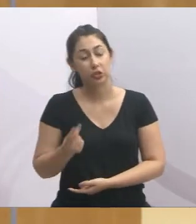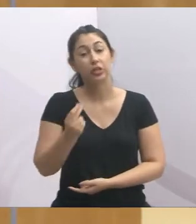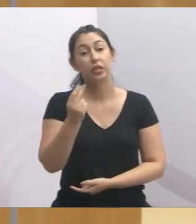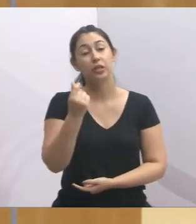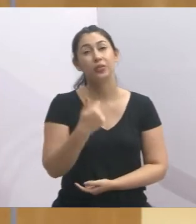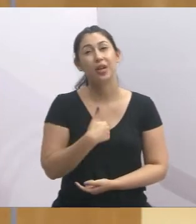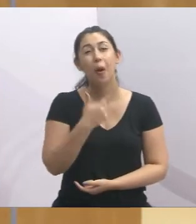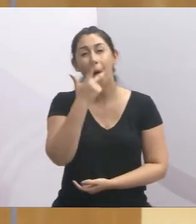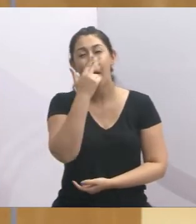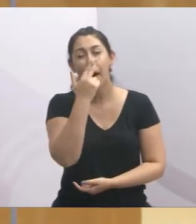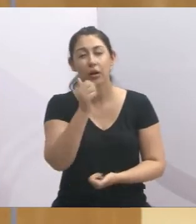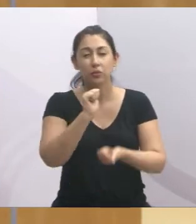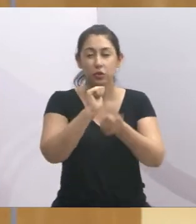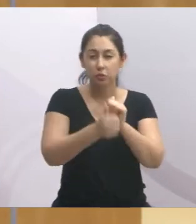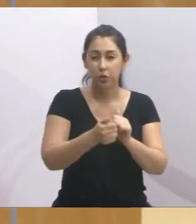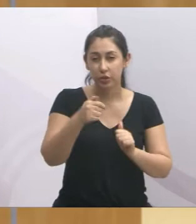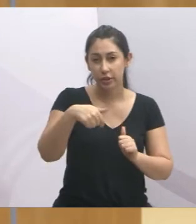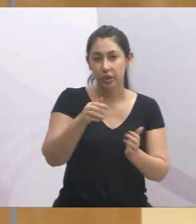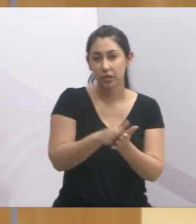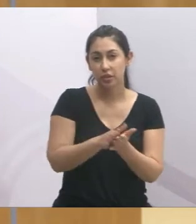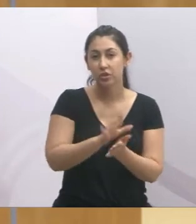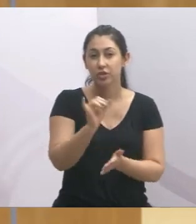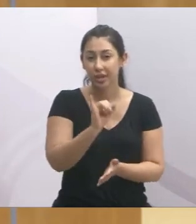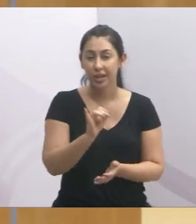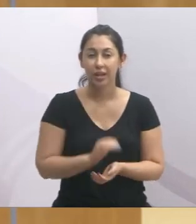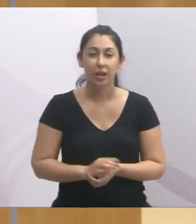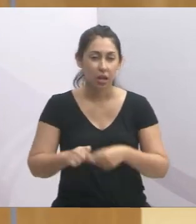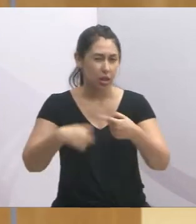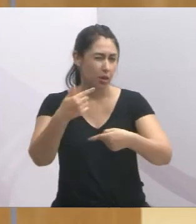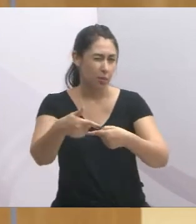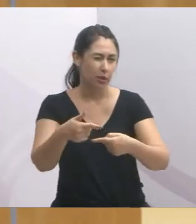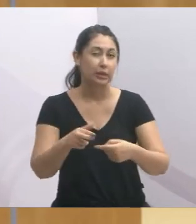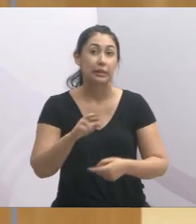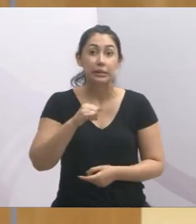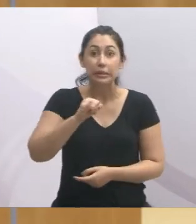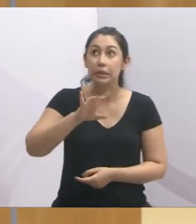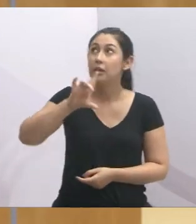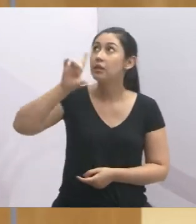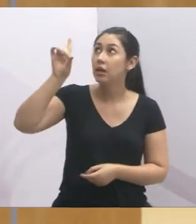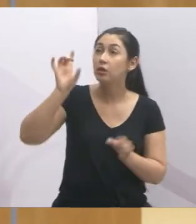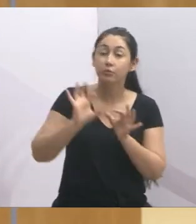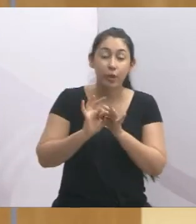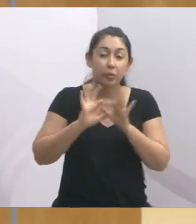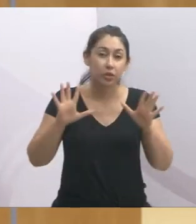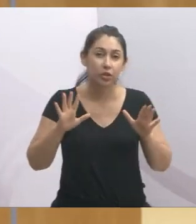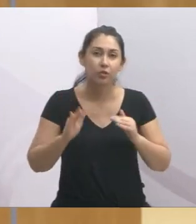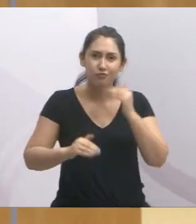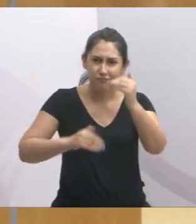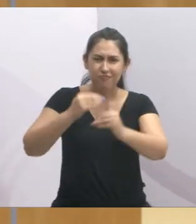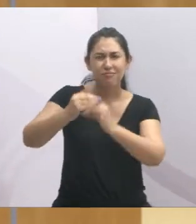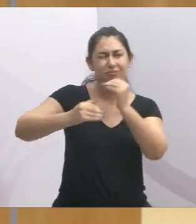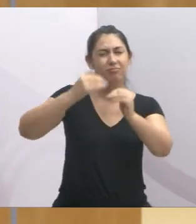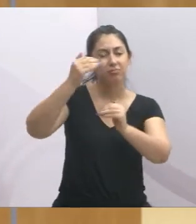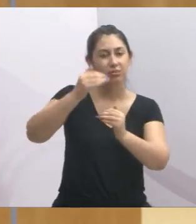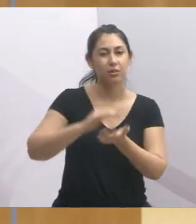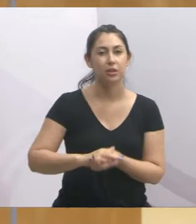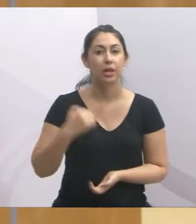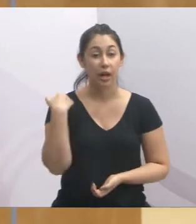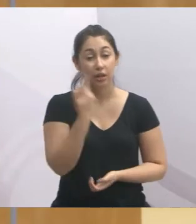Então, eu acho que o esporte na nossa cidade, o ano que vem, se Deus quiser, vai ser uma alavancada muito grande. E a gente